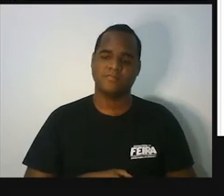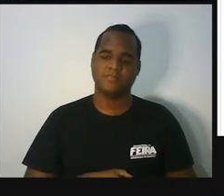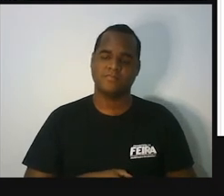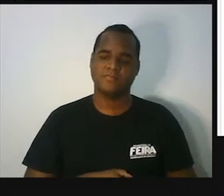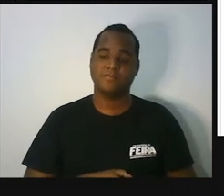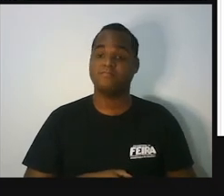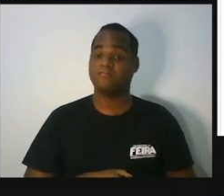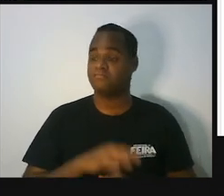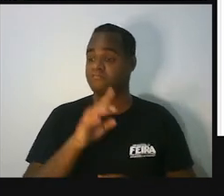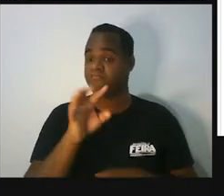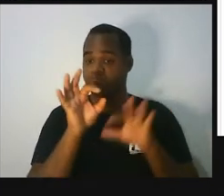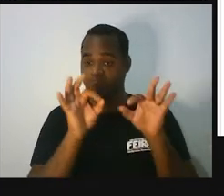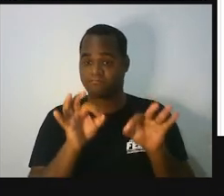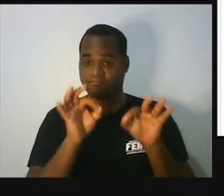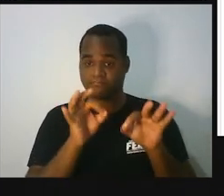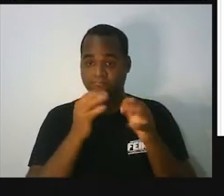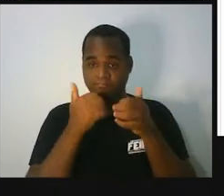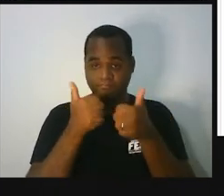Prontinho.